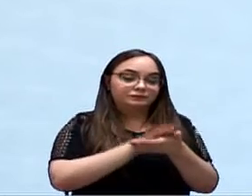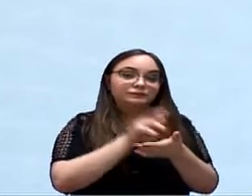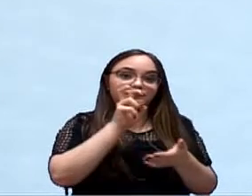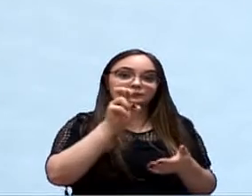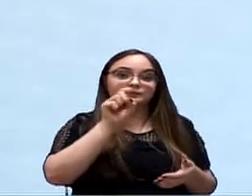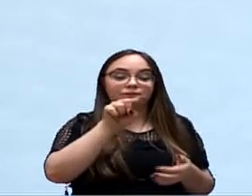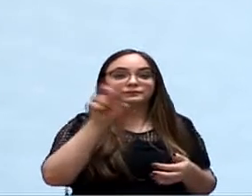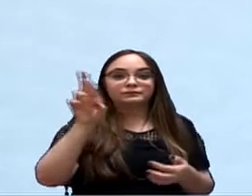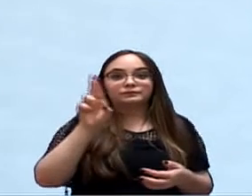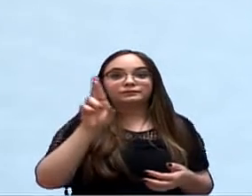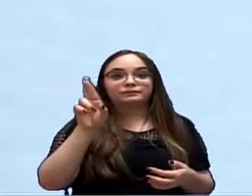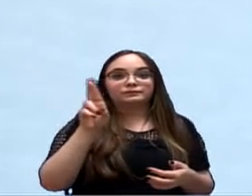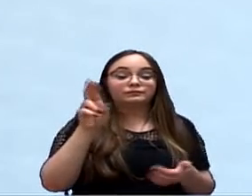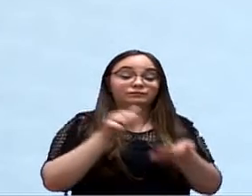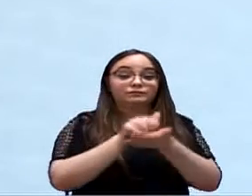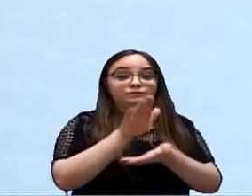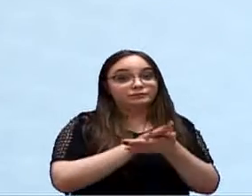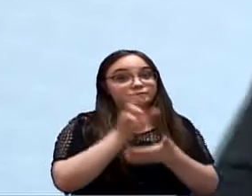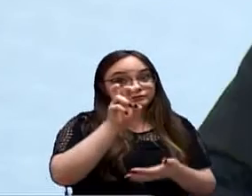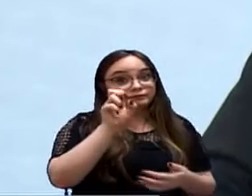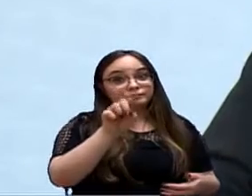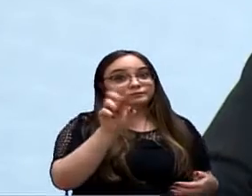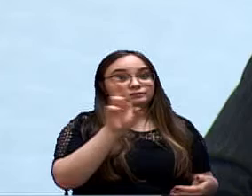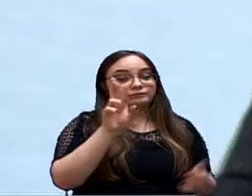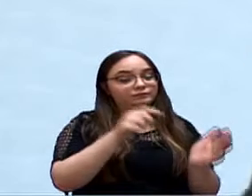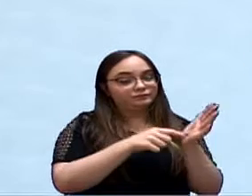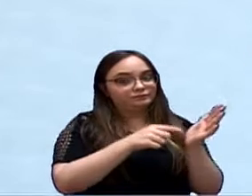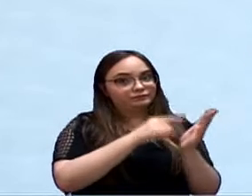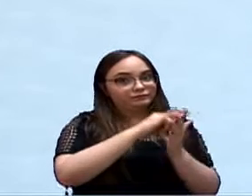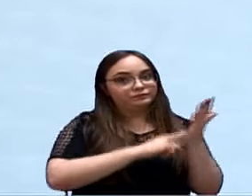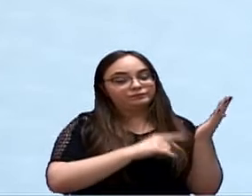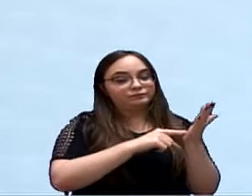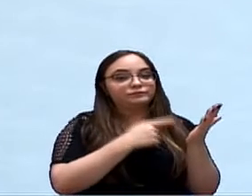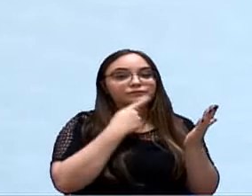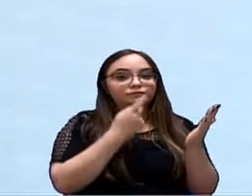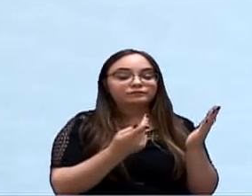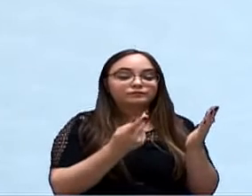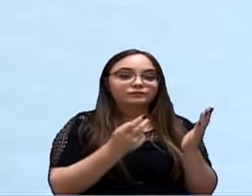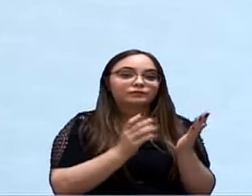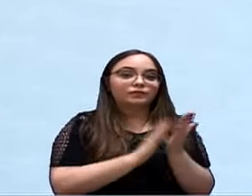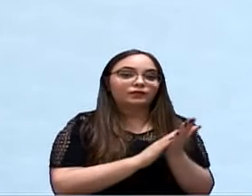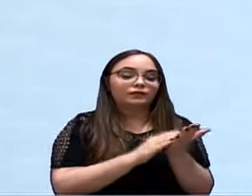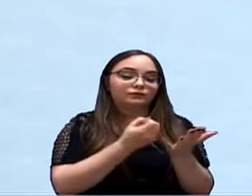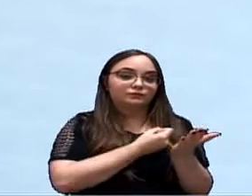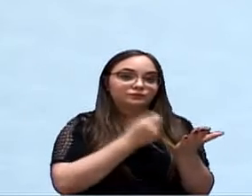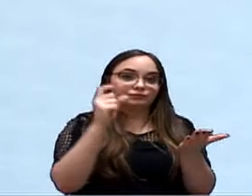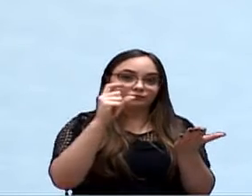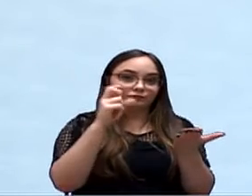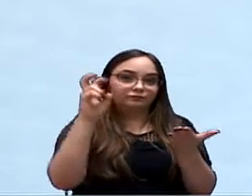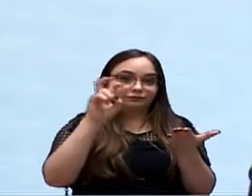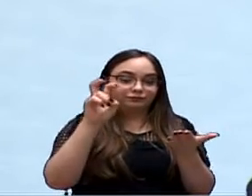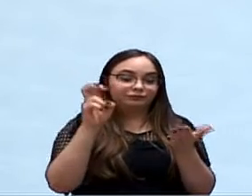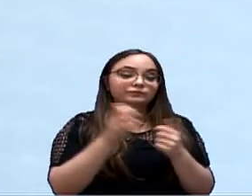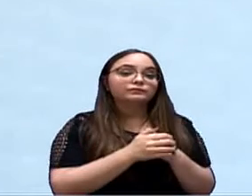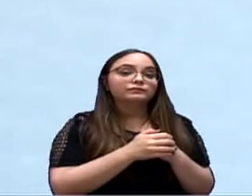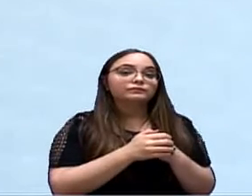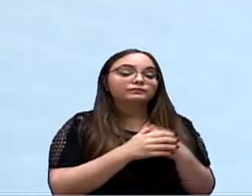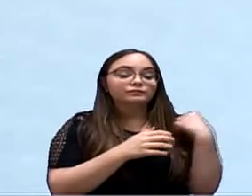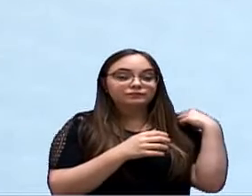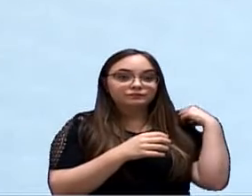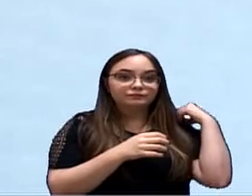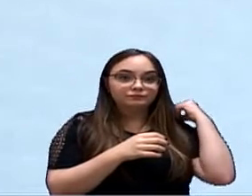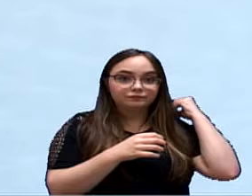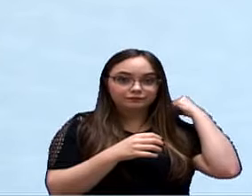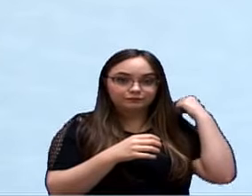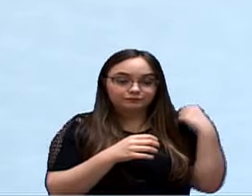o valor de R 5.000, isso mesmo, aqui na cláusula quinta, que diz aí, na